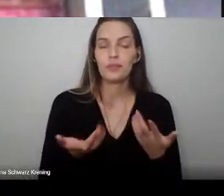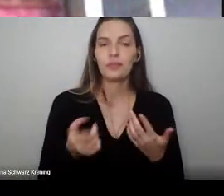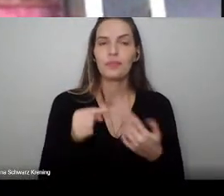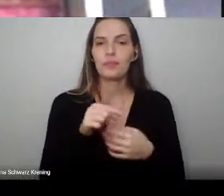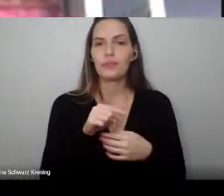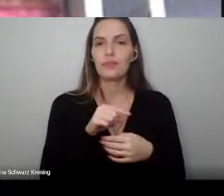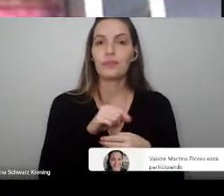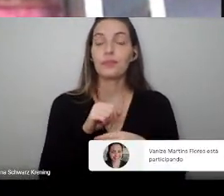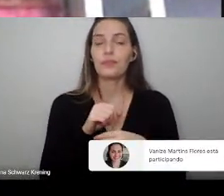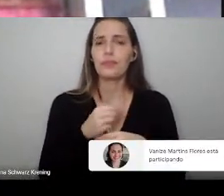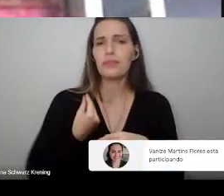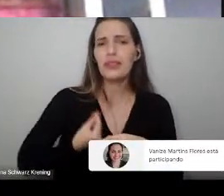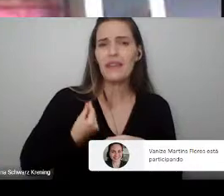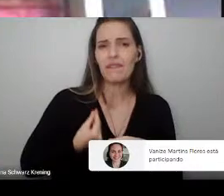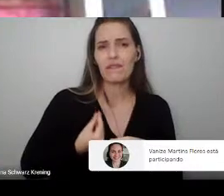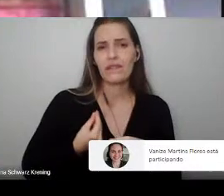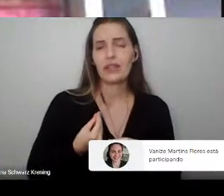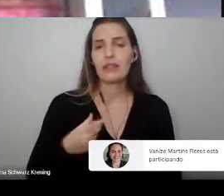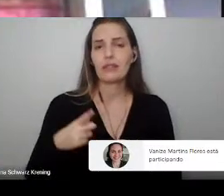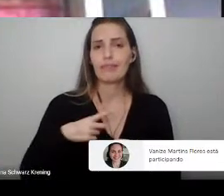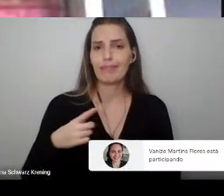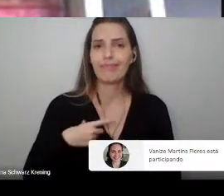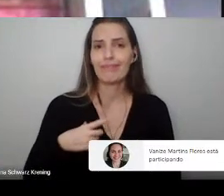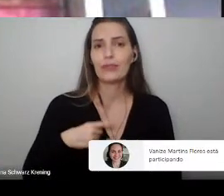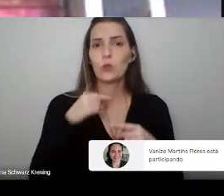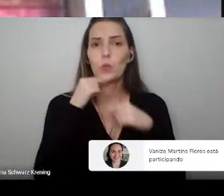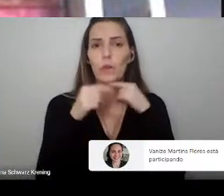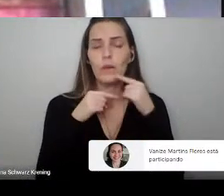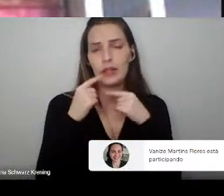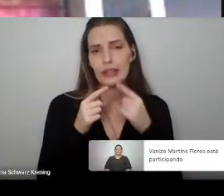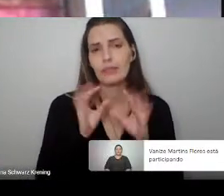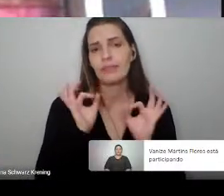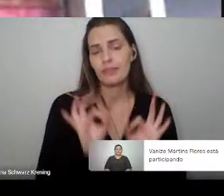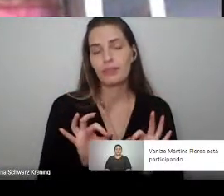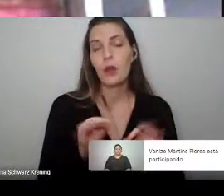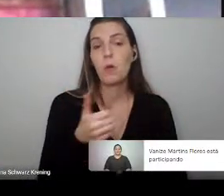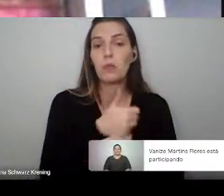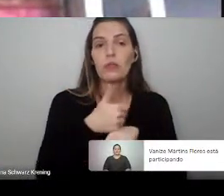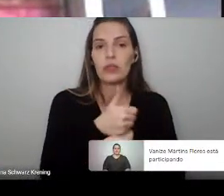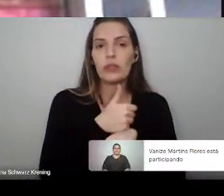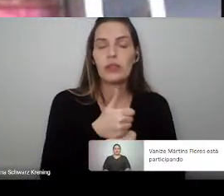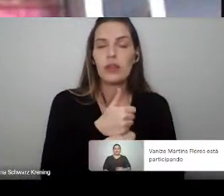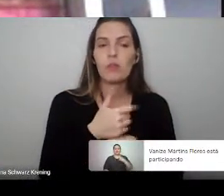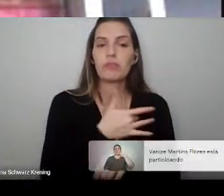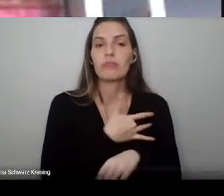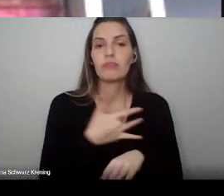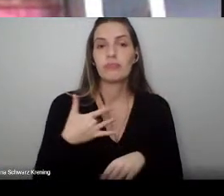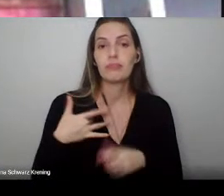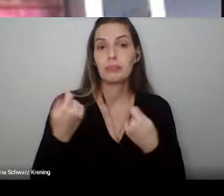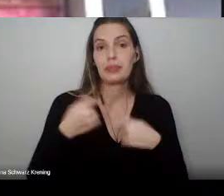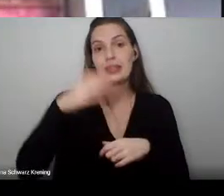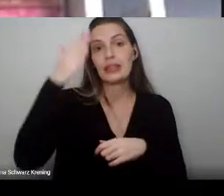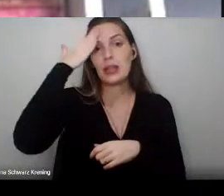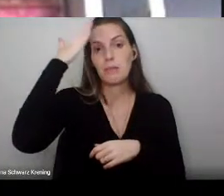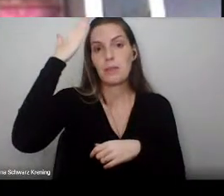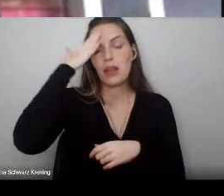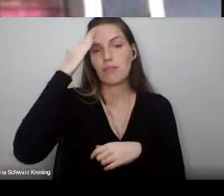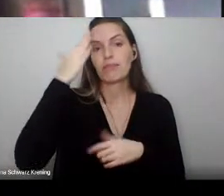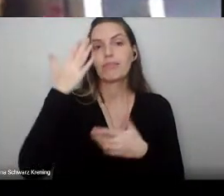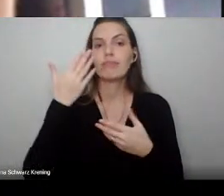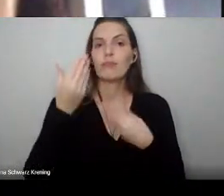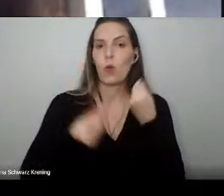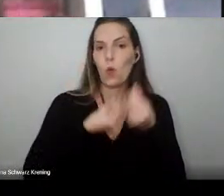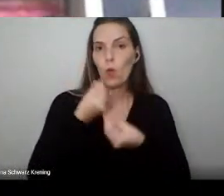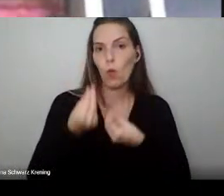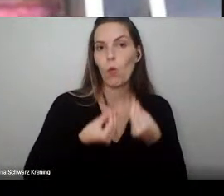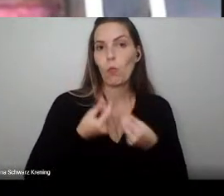incertezas, e o profissional de saúde precisa, antes de tudo, aprender a lidar com certeza, porque eu sei que tem um pouquinho